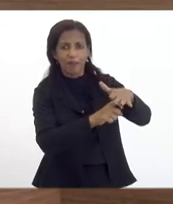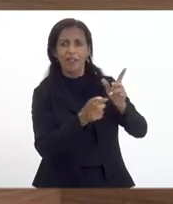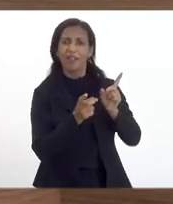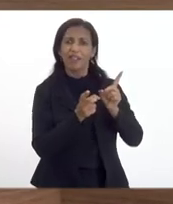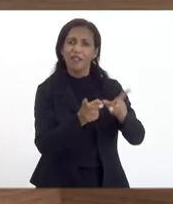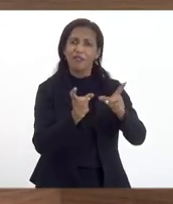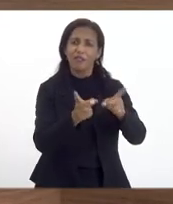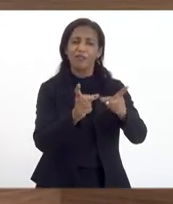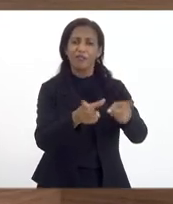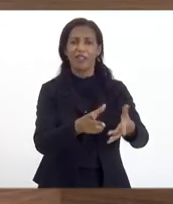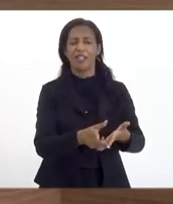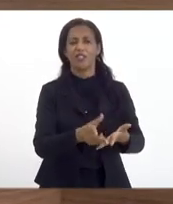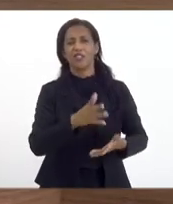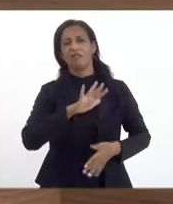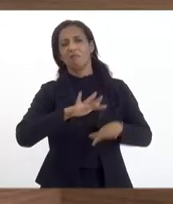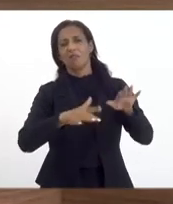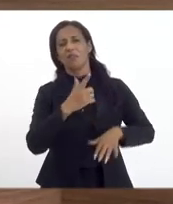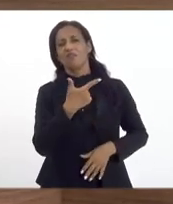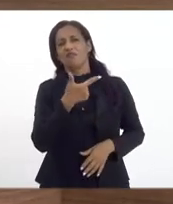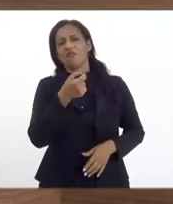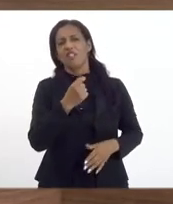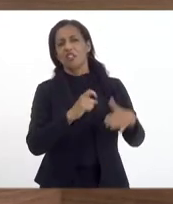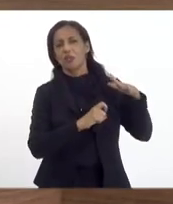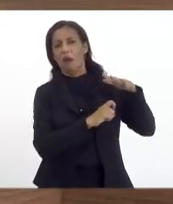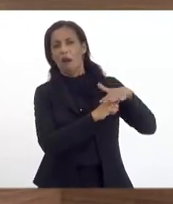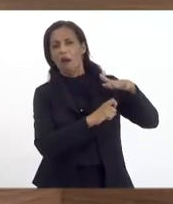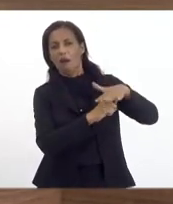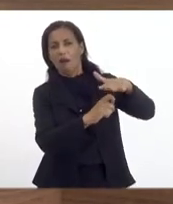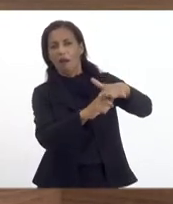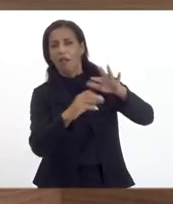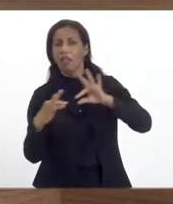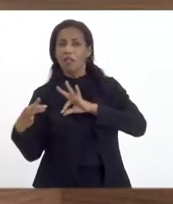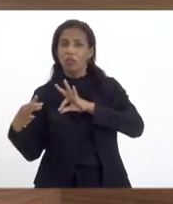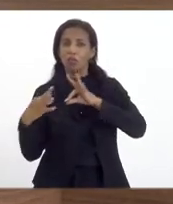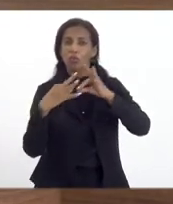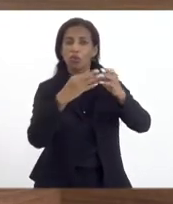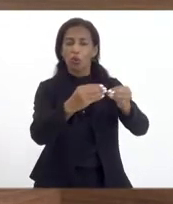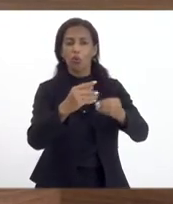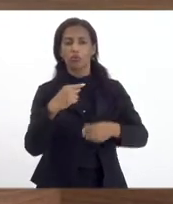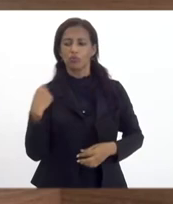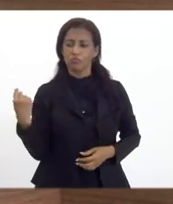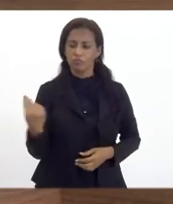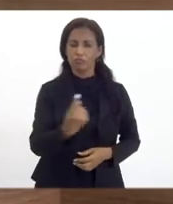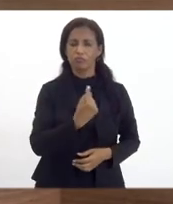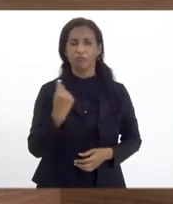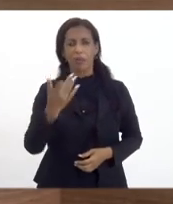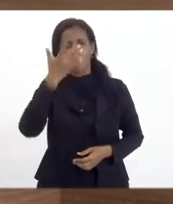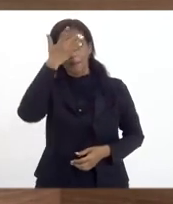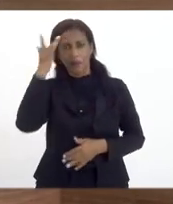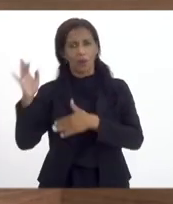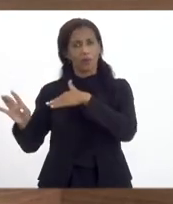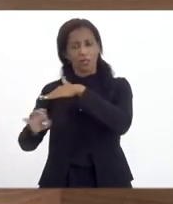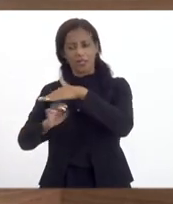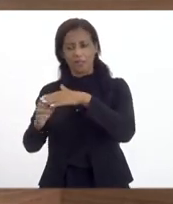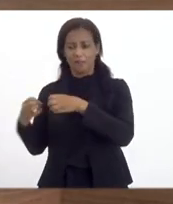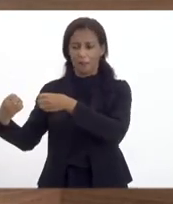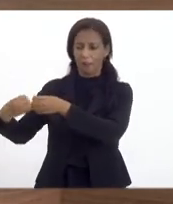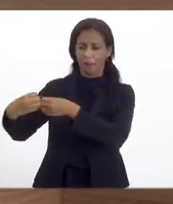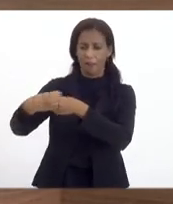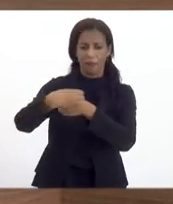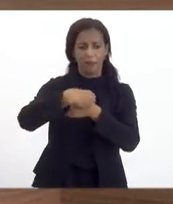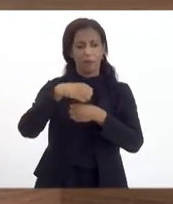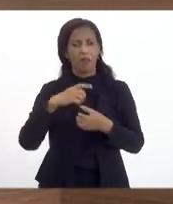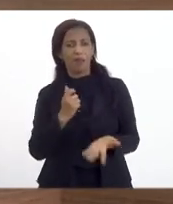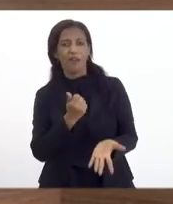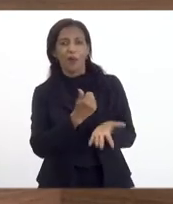sucesso. Nós temos em torno de 20 barracas que são montadas e todos os nossos integrantes e pessoal das empresas vizinhas que vão para